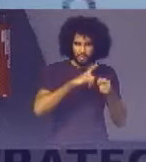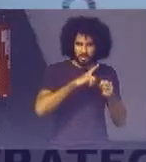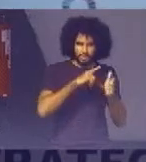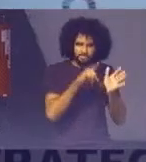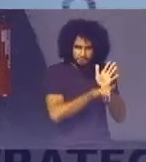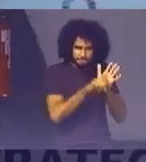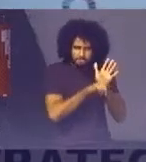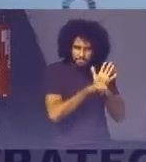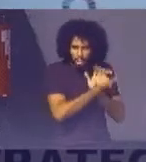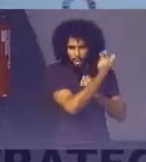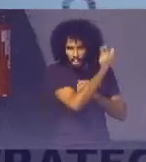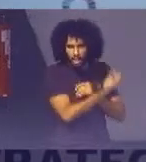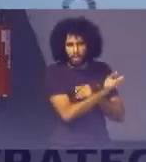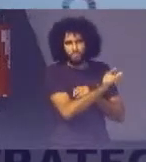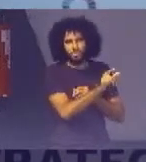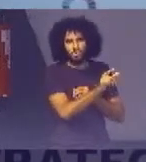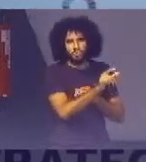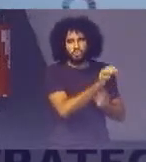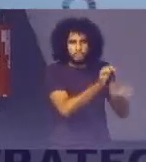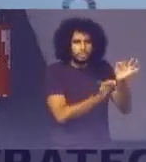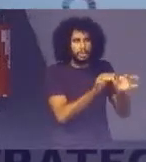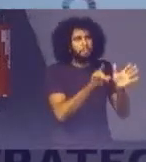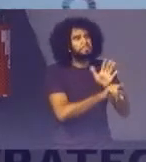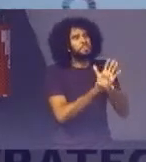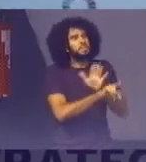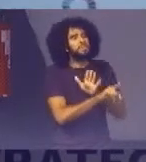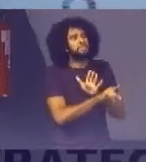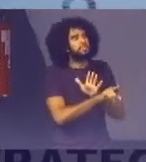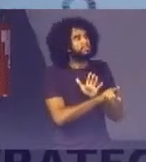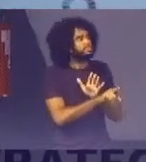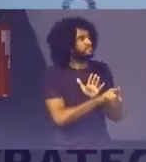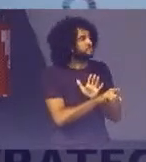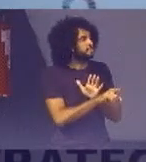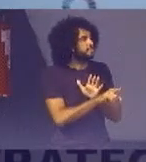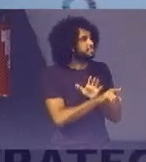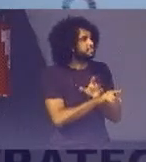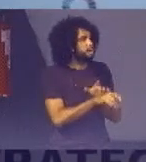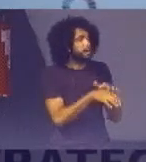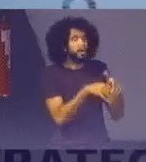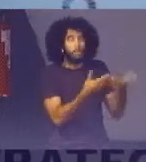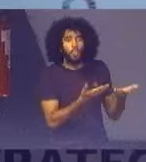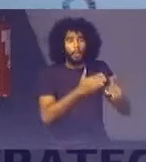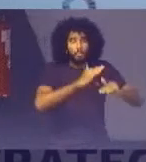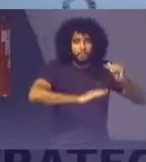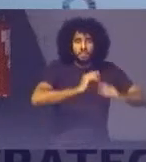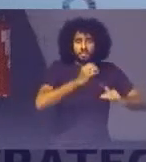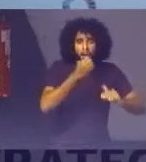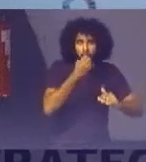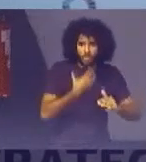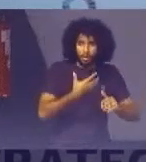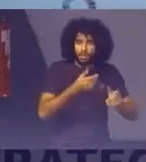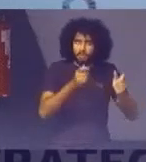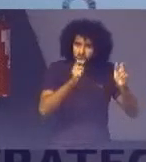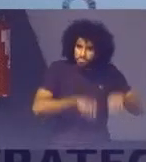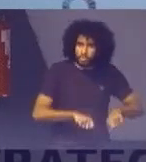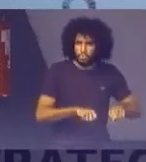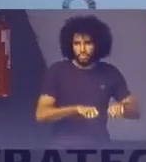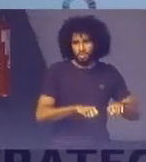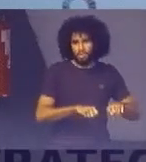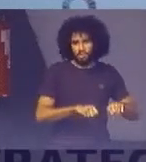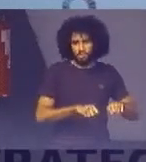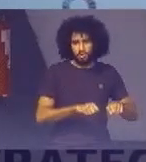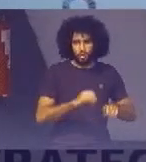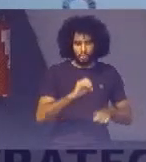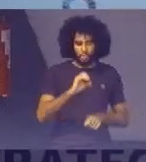Para os tribunais Perguntando Aos tribunais Quais são as boas práticas Que vocês tem Em relação aos ODS Não estou